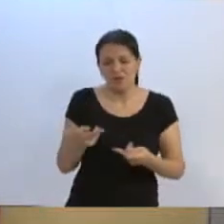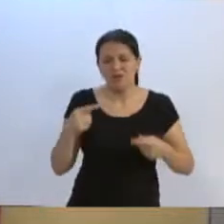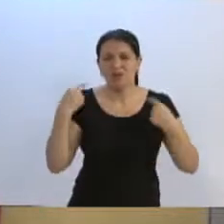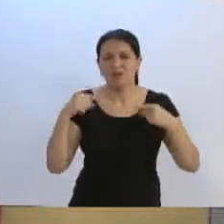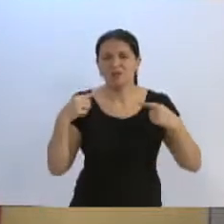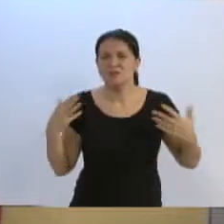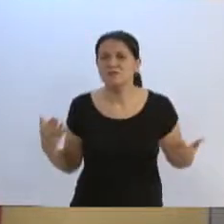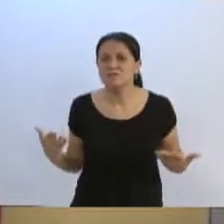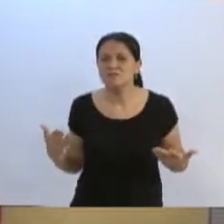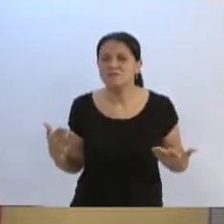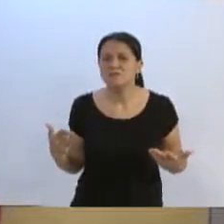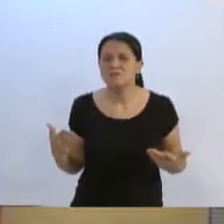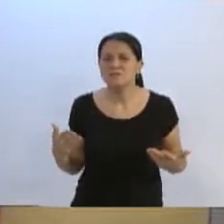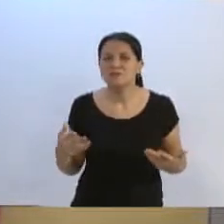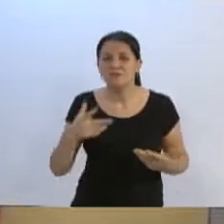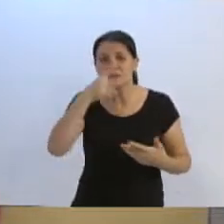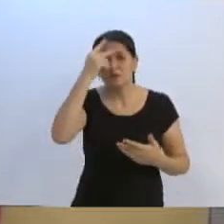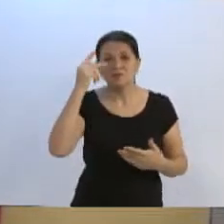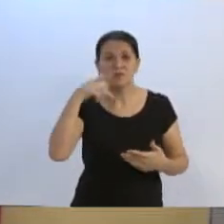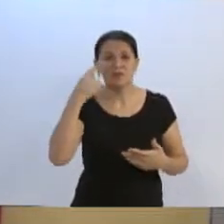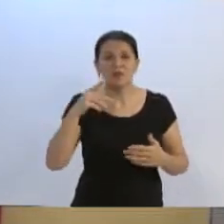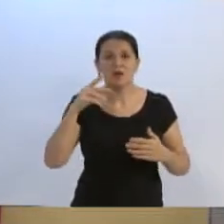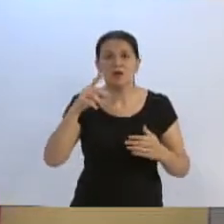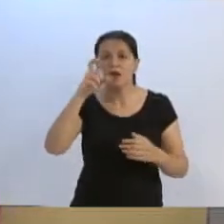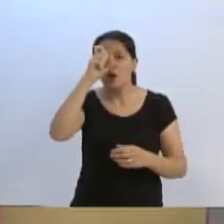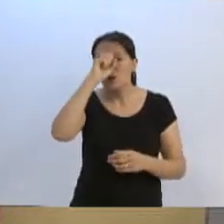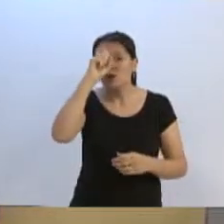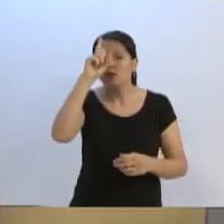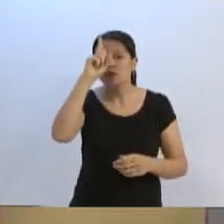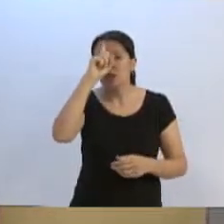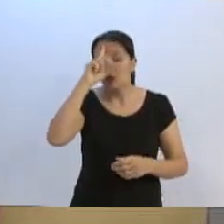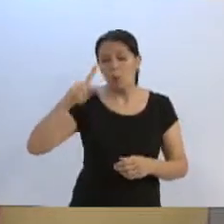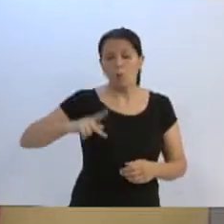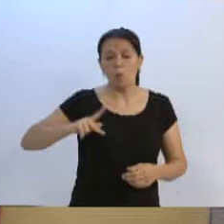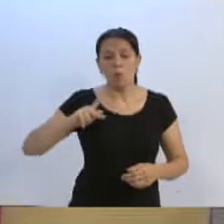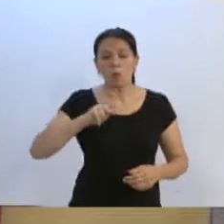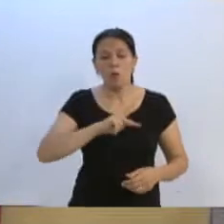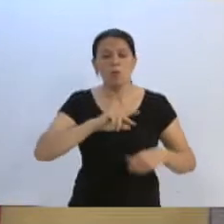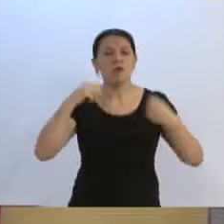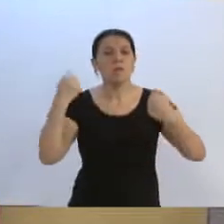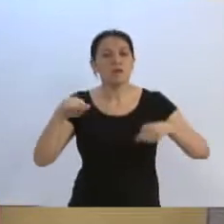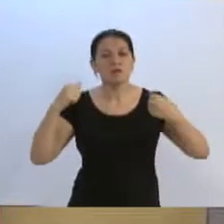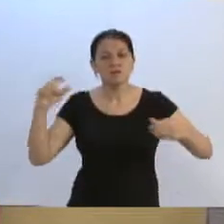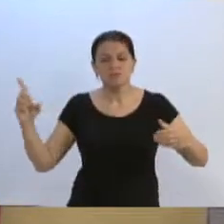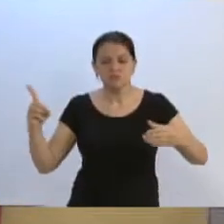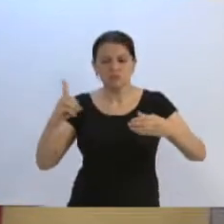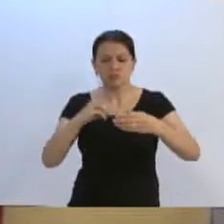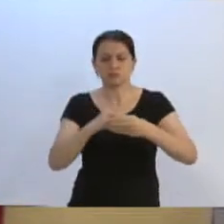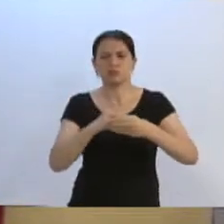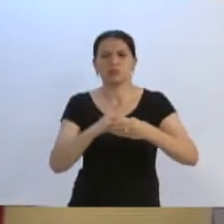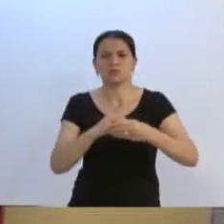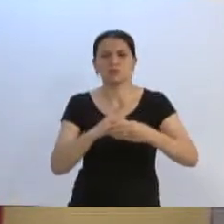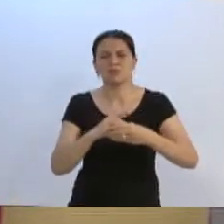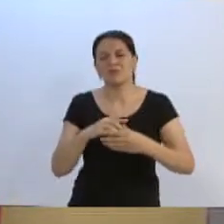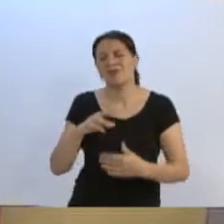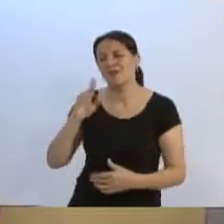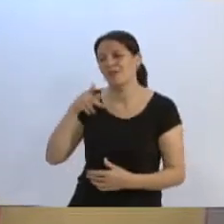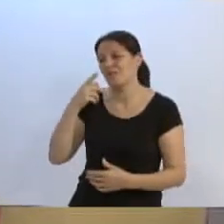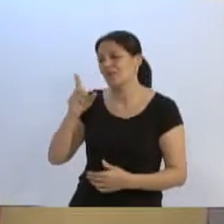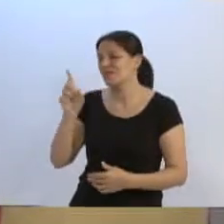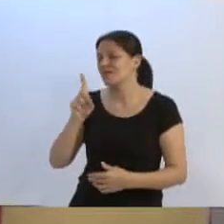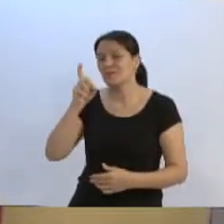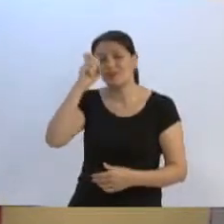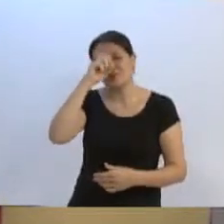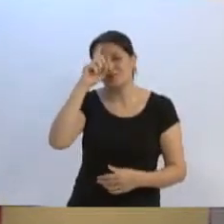dizem, é um hospital público e precisa atender a todo mundo. Aí eu falo para essas pessoas que, na verdade, não é um hospital